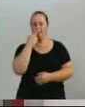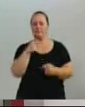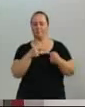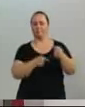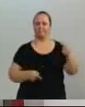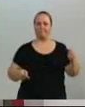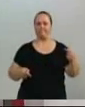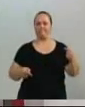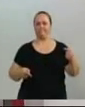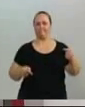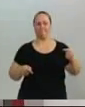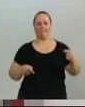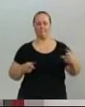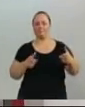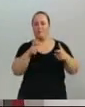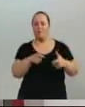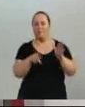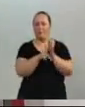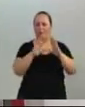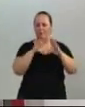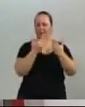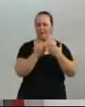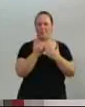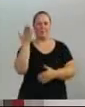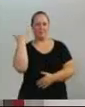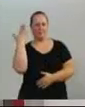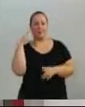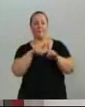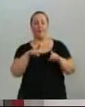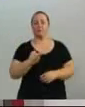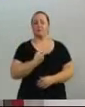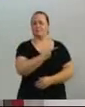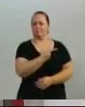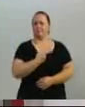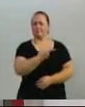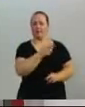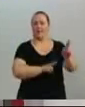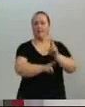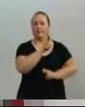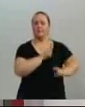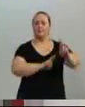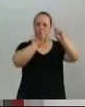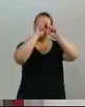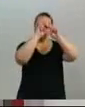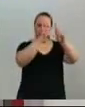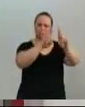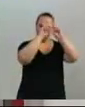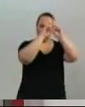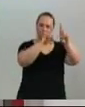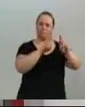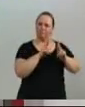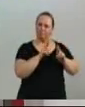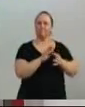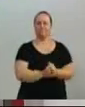cultivamos uma relação respeitosa. Acho que o governo Napoleão acerta quando